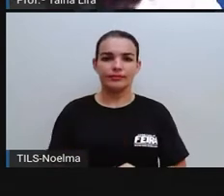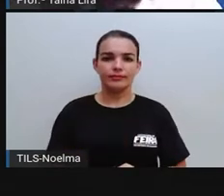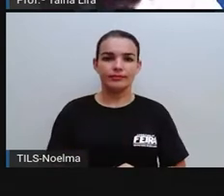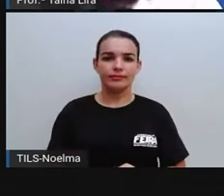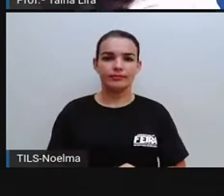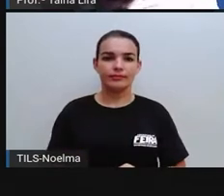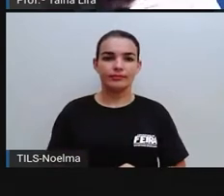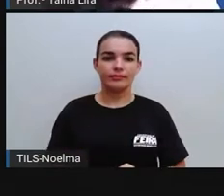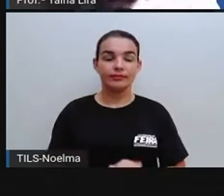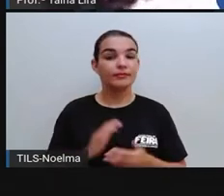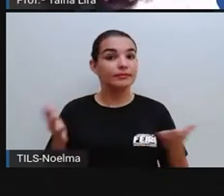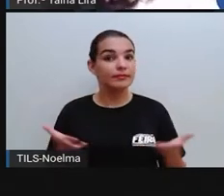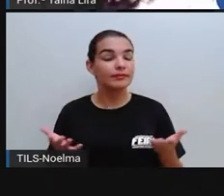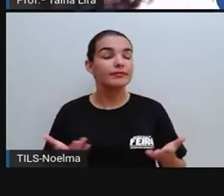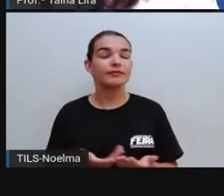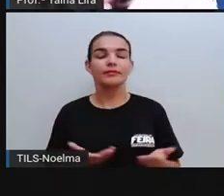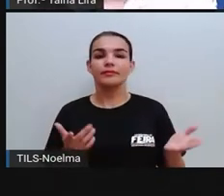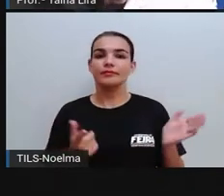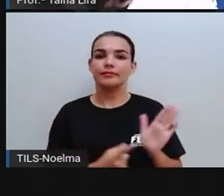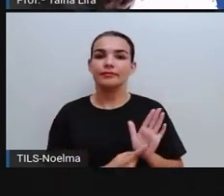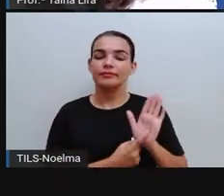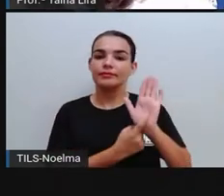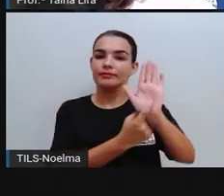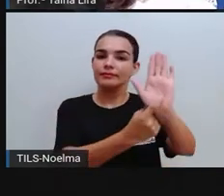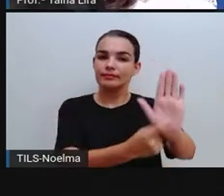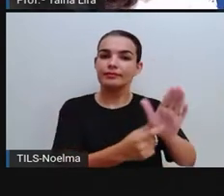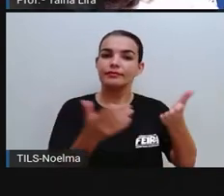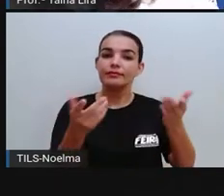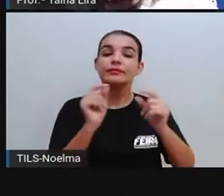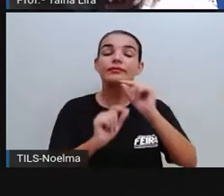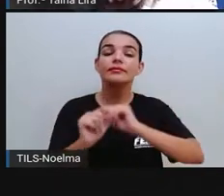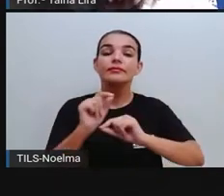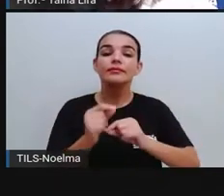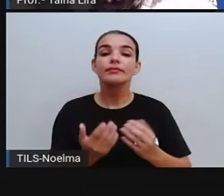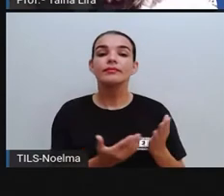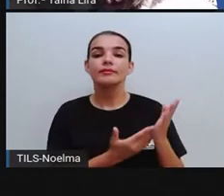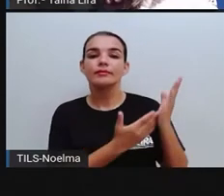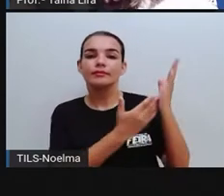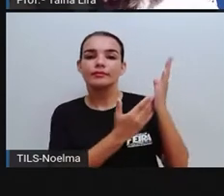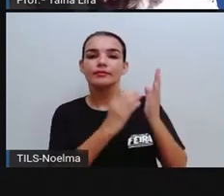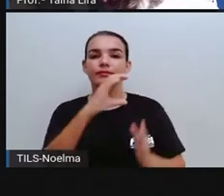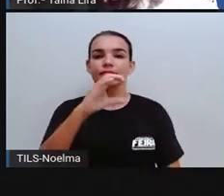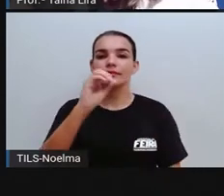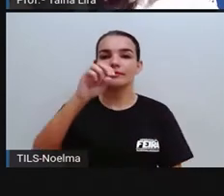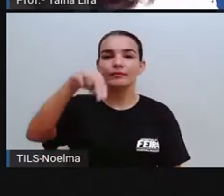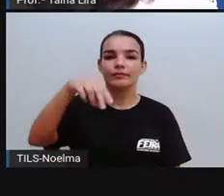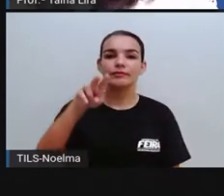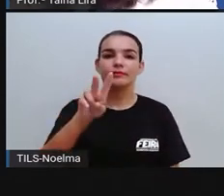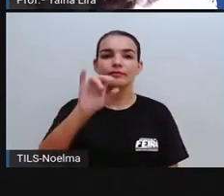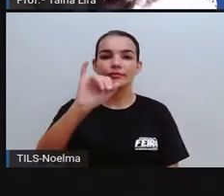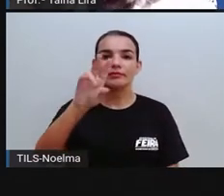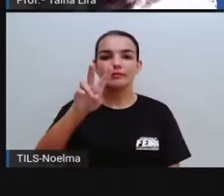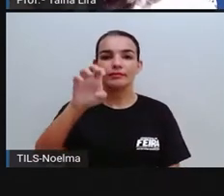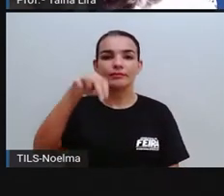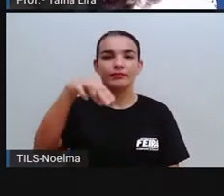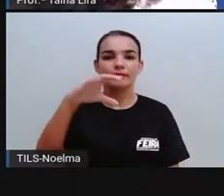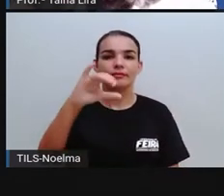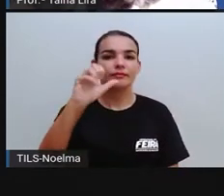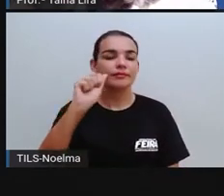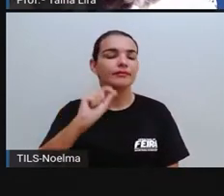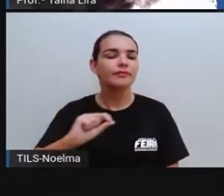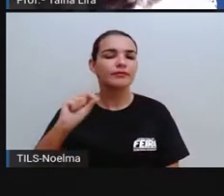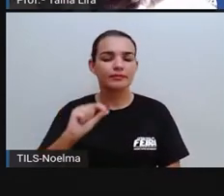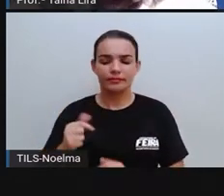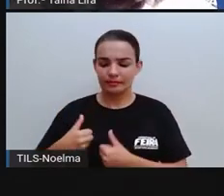E aí, a gente vai falar um pouquinho, aproveitar para falar sobre convivência. Então, o que é convivência,